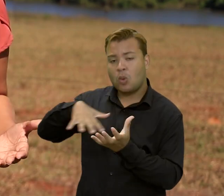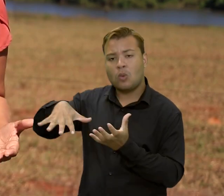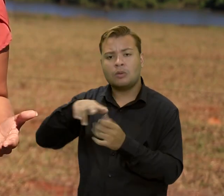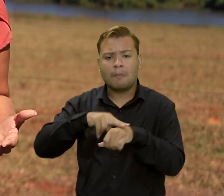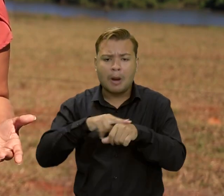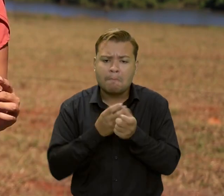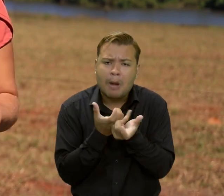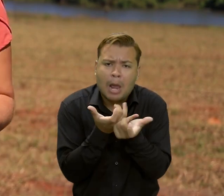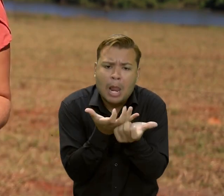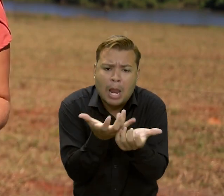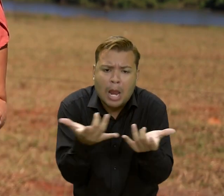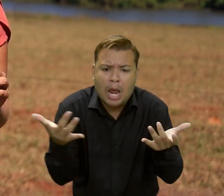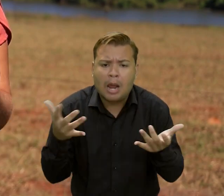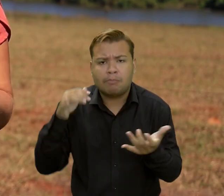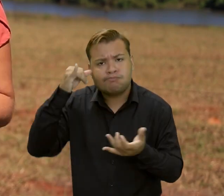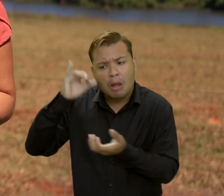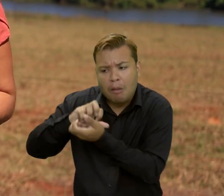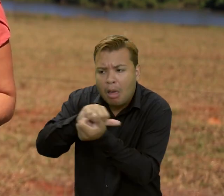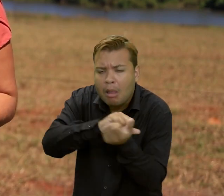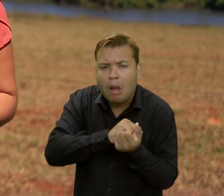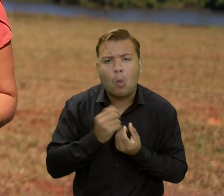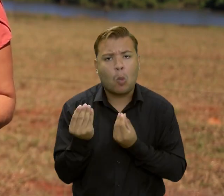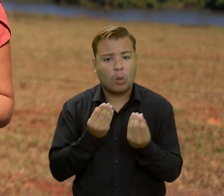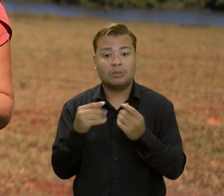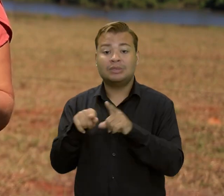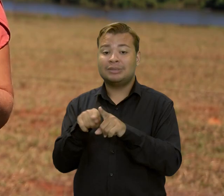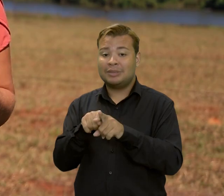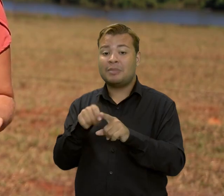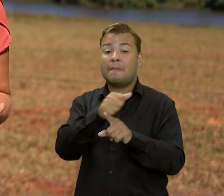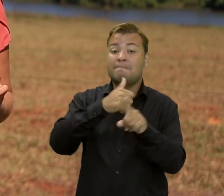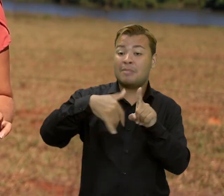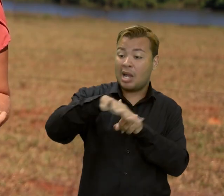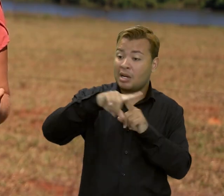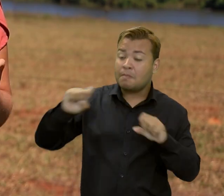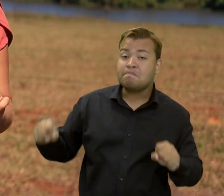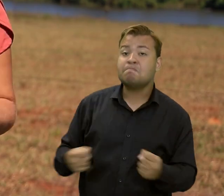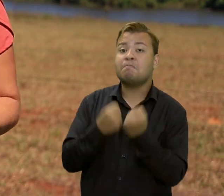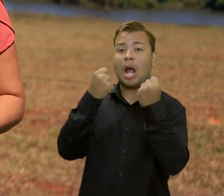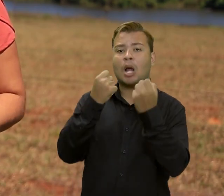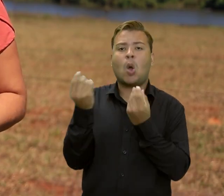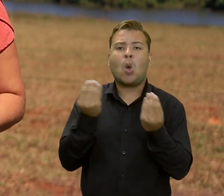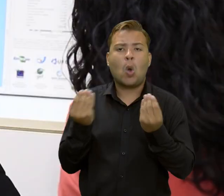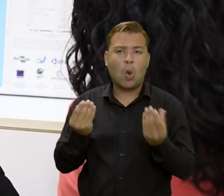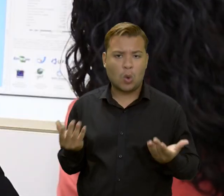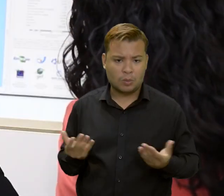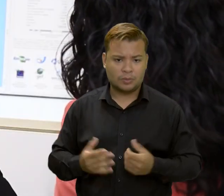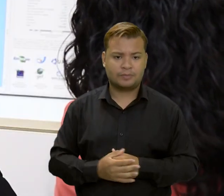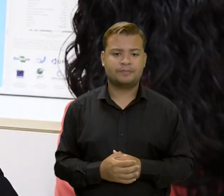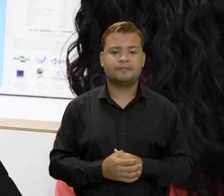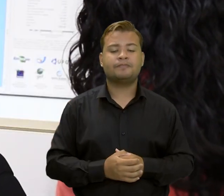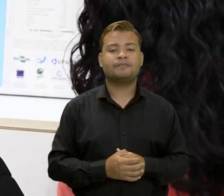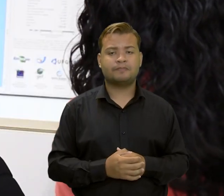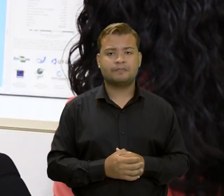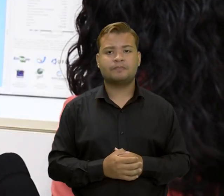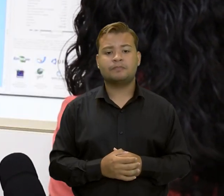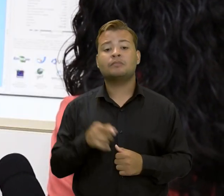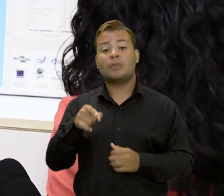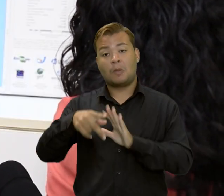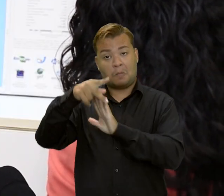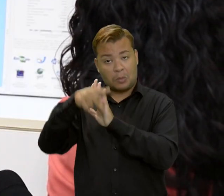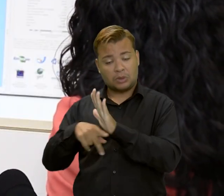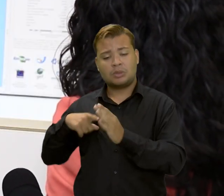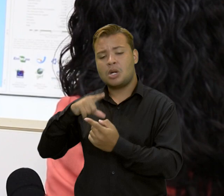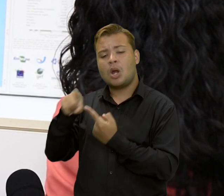pastagens e também os impactos ambientais que alguns tipos provocam. Um dos objetivos do